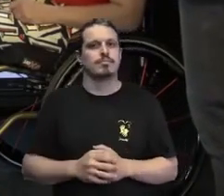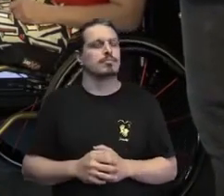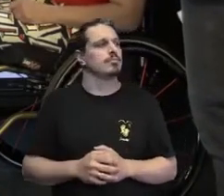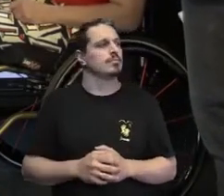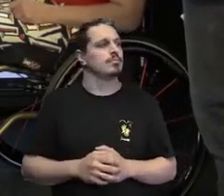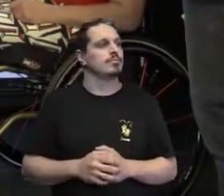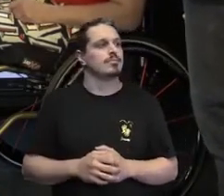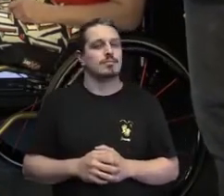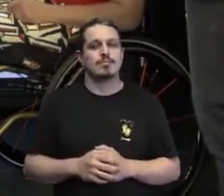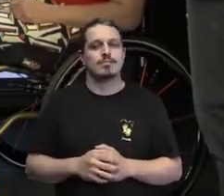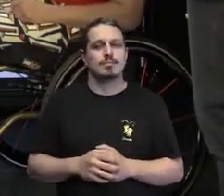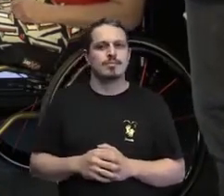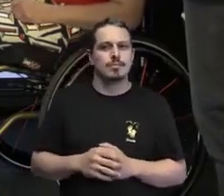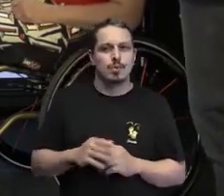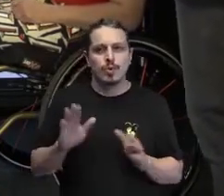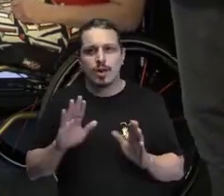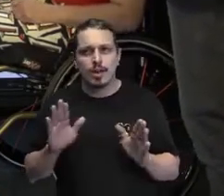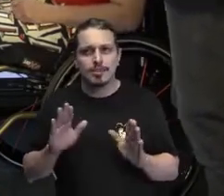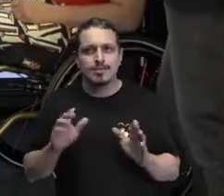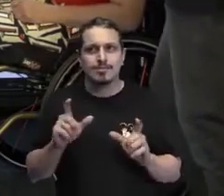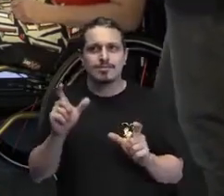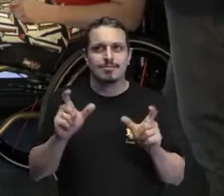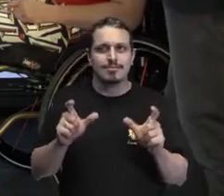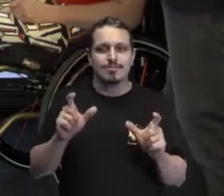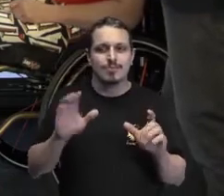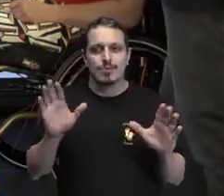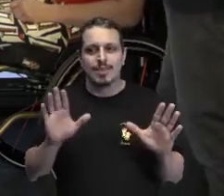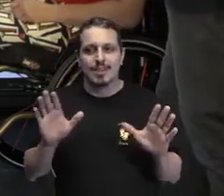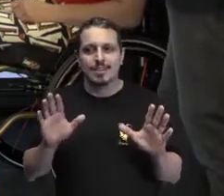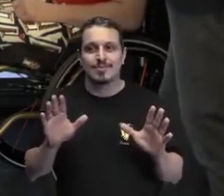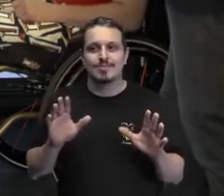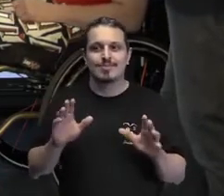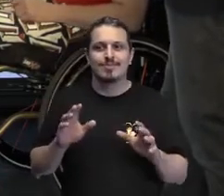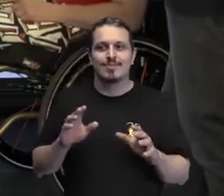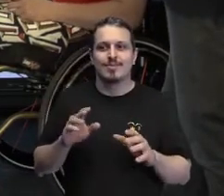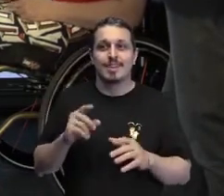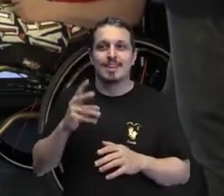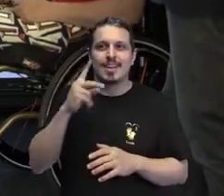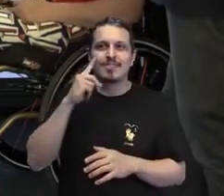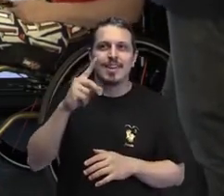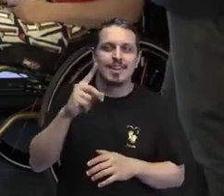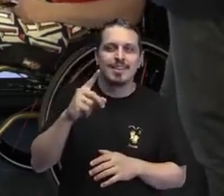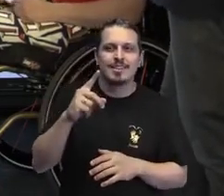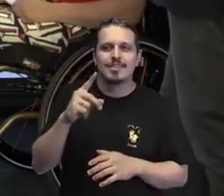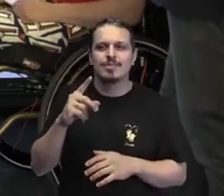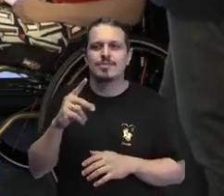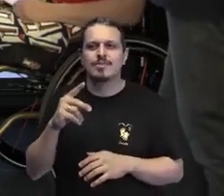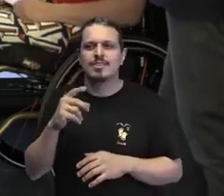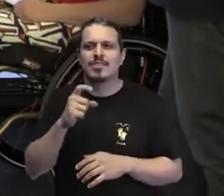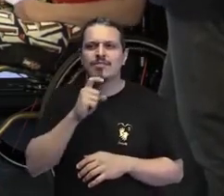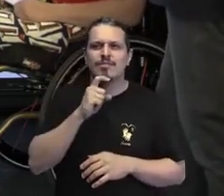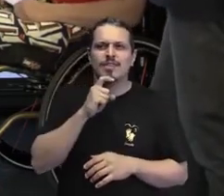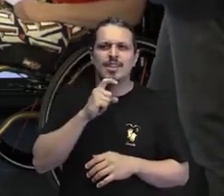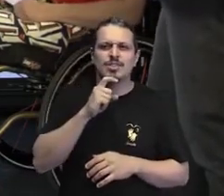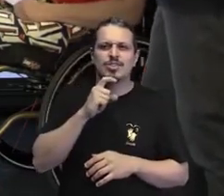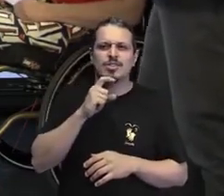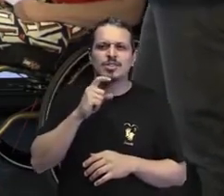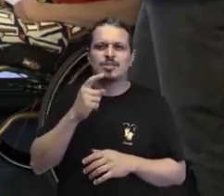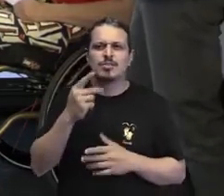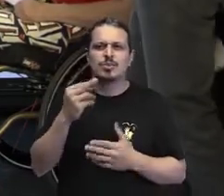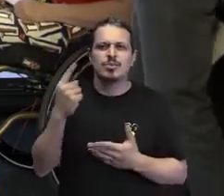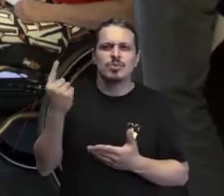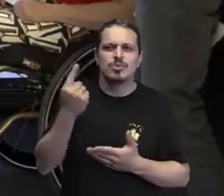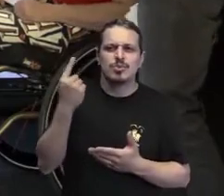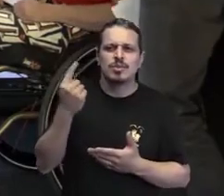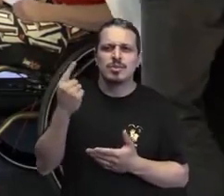Eu acho que ele apareceu aí pra falar, ela é noiva. Não, acho Negócio olho verde aí. É dizer, peraí, tá o Samuel e Isabela, e a Lívia tá sozinha. Eu vou estar